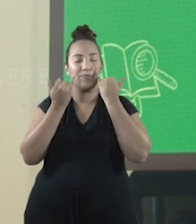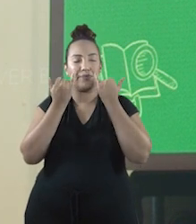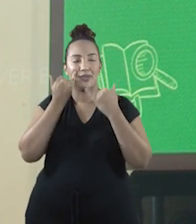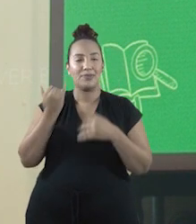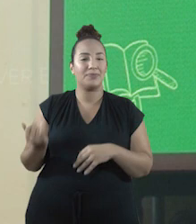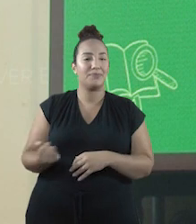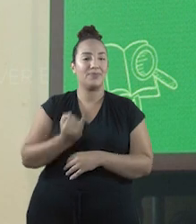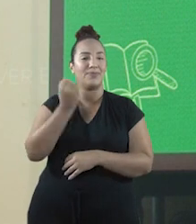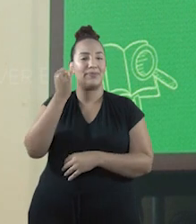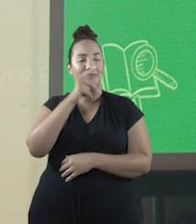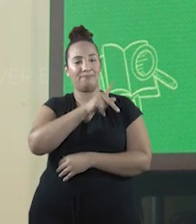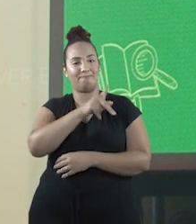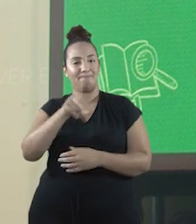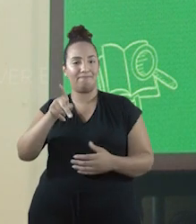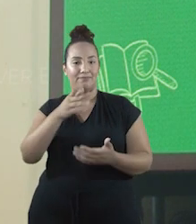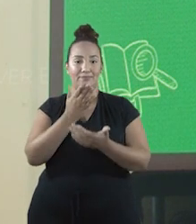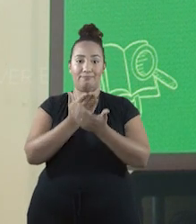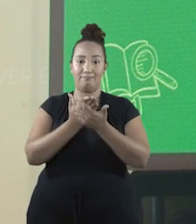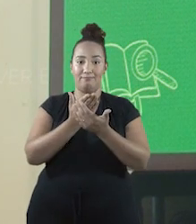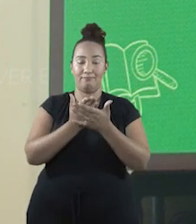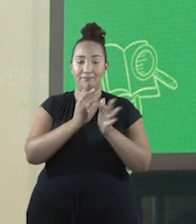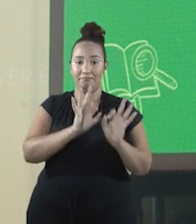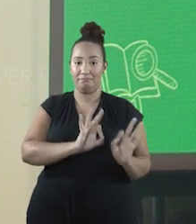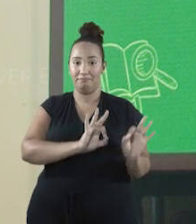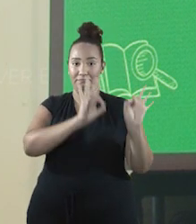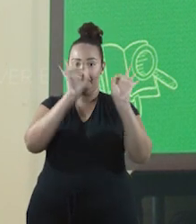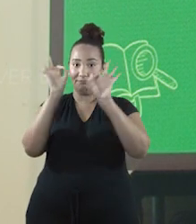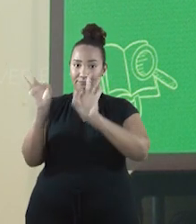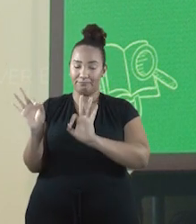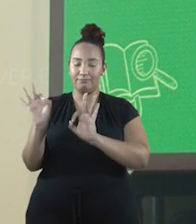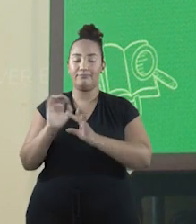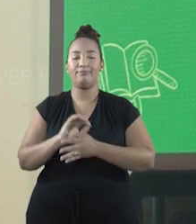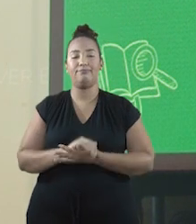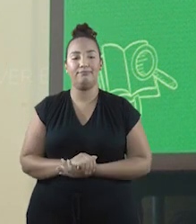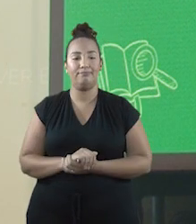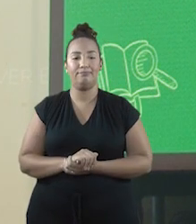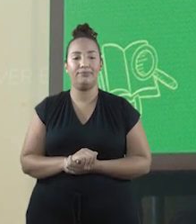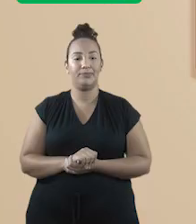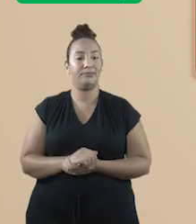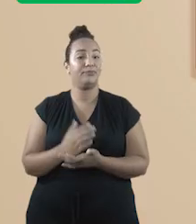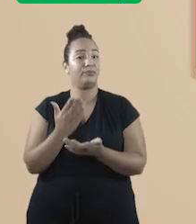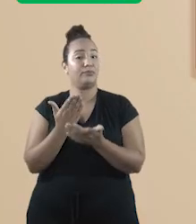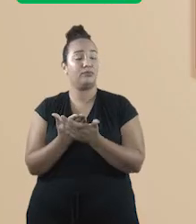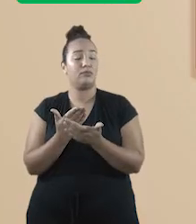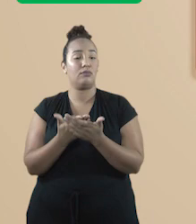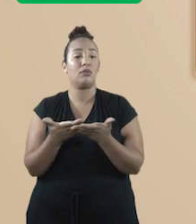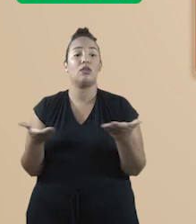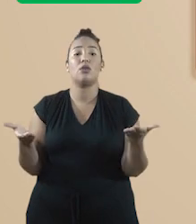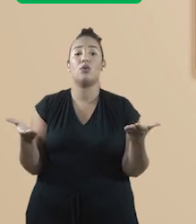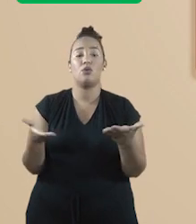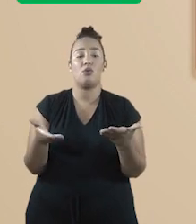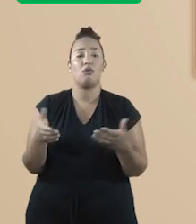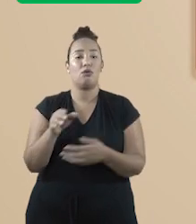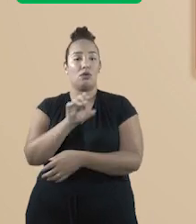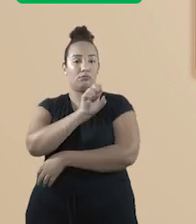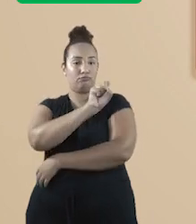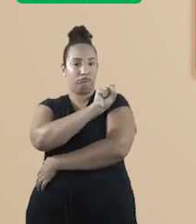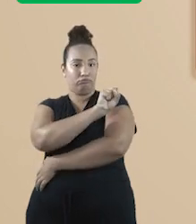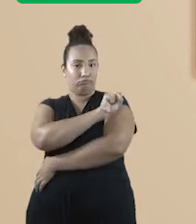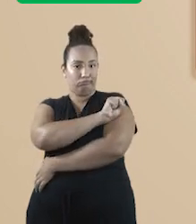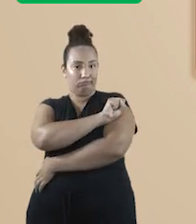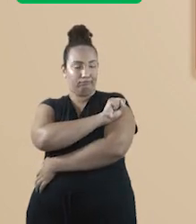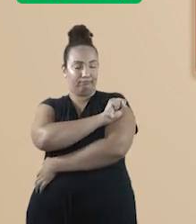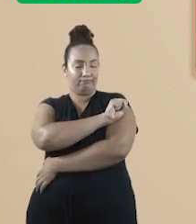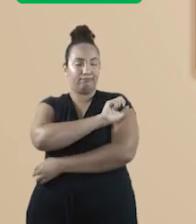informações para os professores e professoras que estiverem nos acompanhando. Essa aula é do oitavo ano